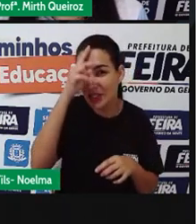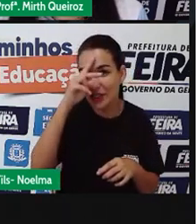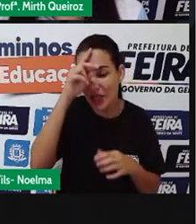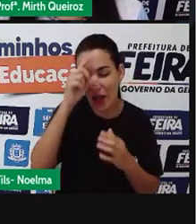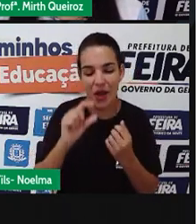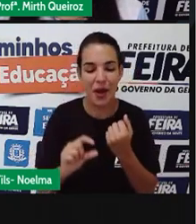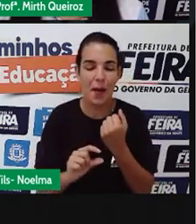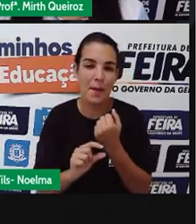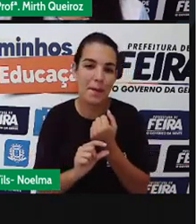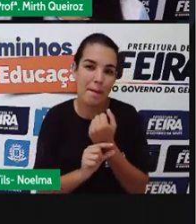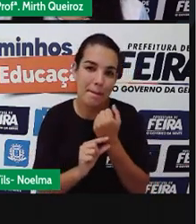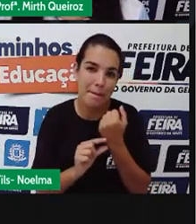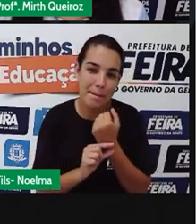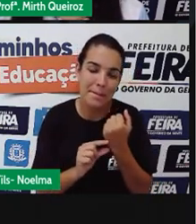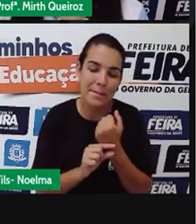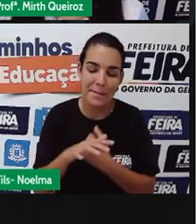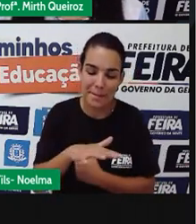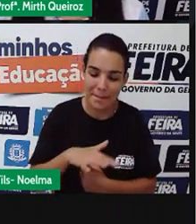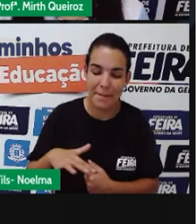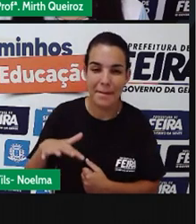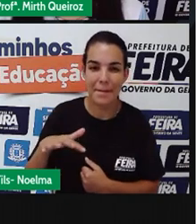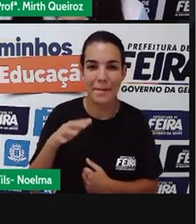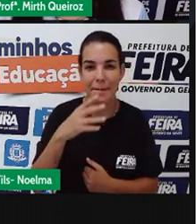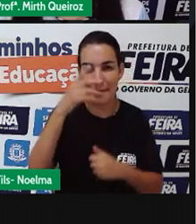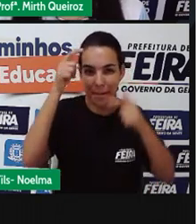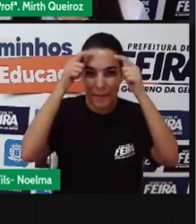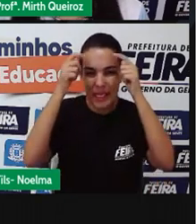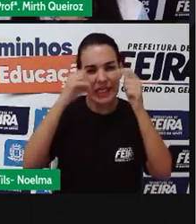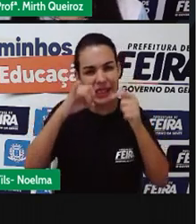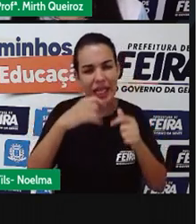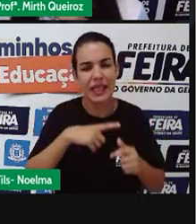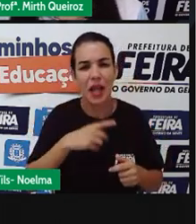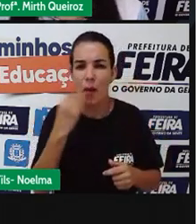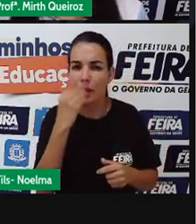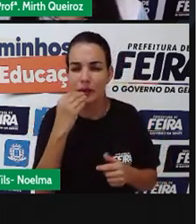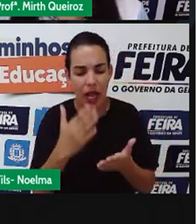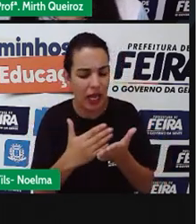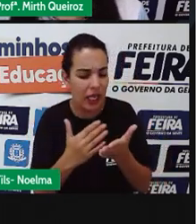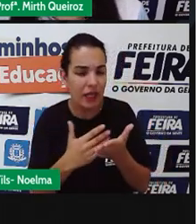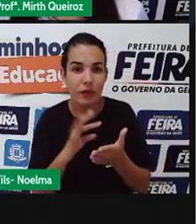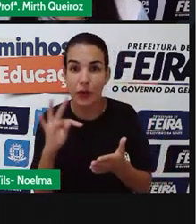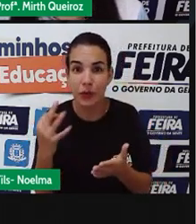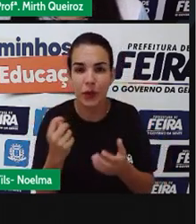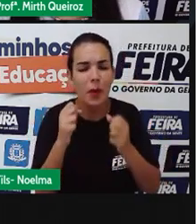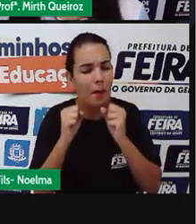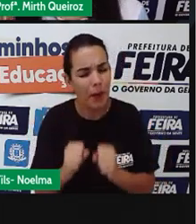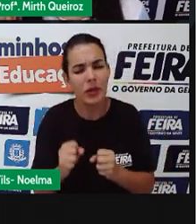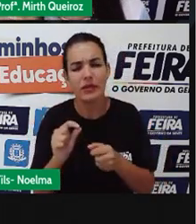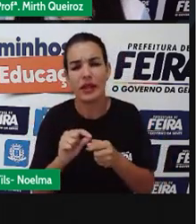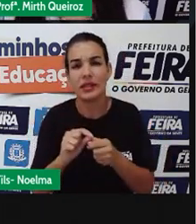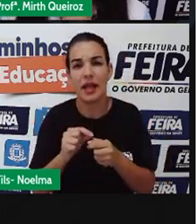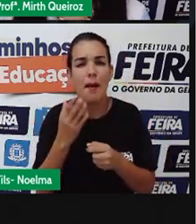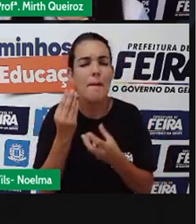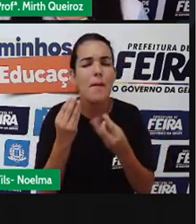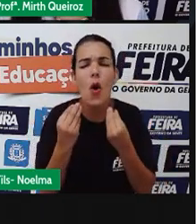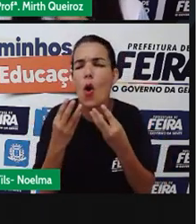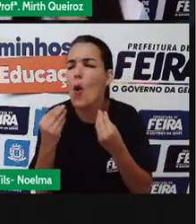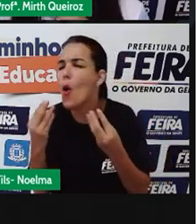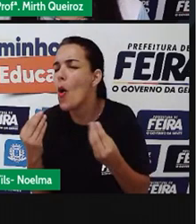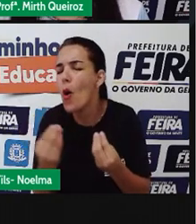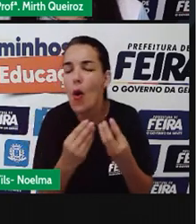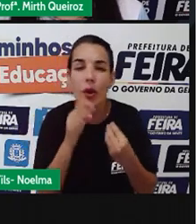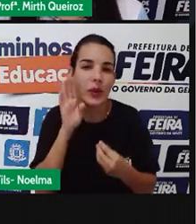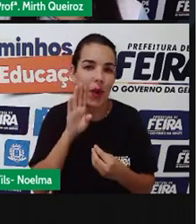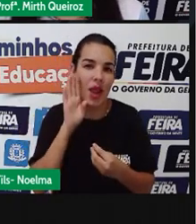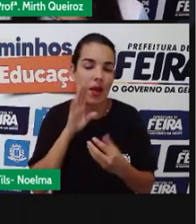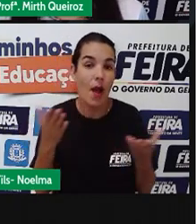contada. Mas se vocês tiverem a oportunidade de ver o vídeo todo, façam isso, gente. É muito, muito legal. Agora vocês vão pegar lá o